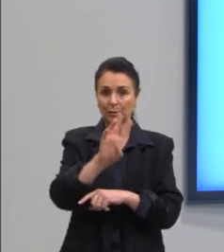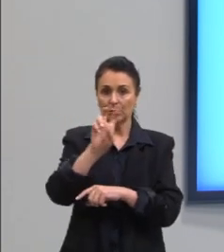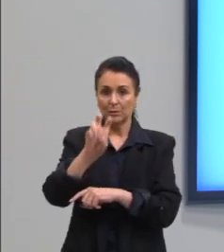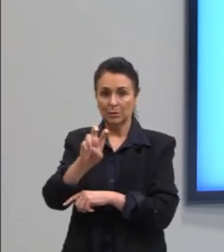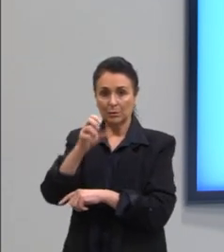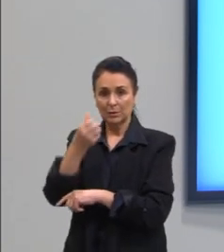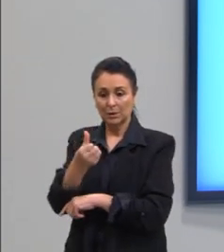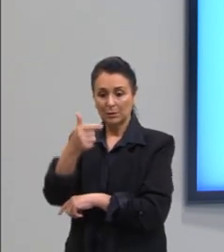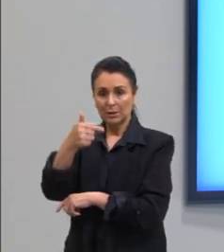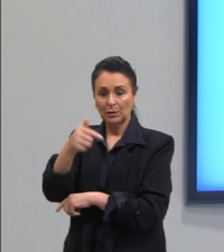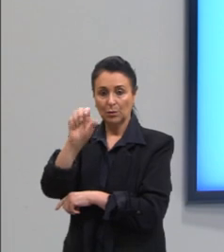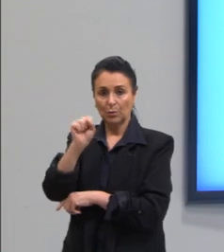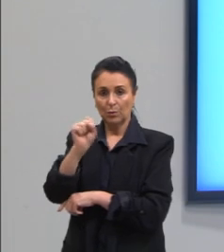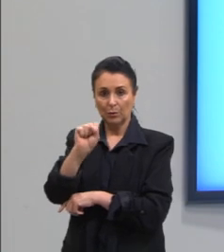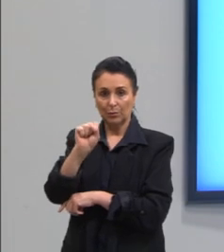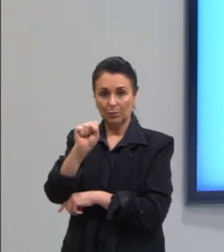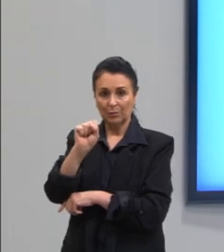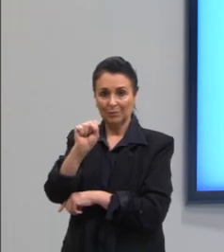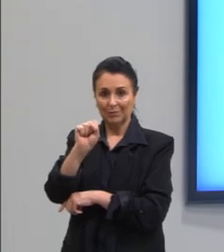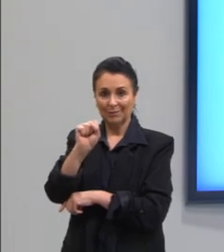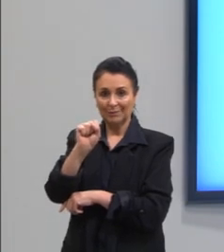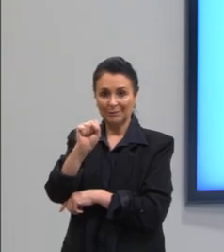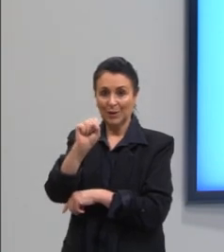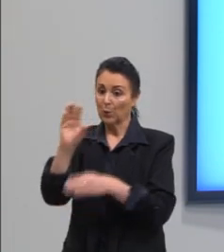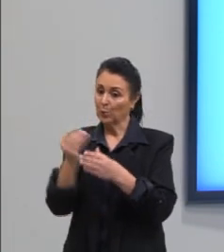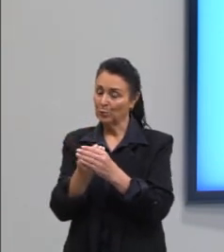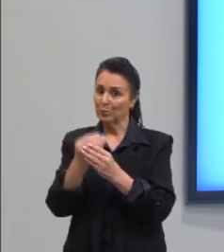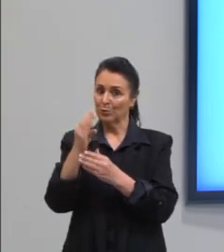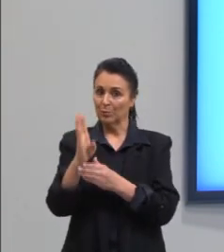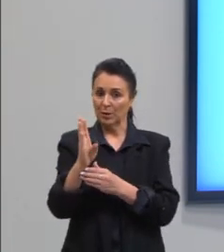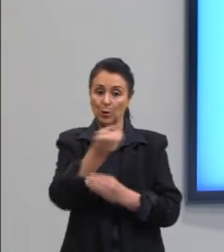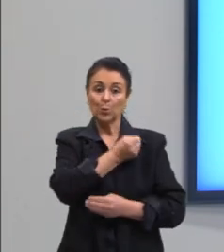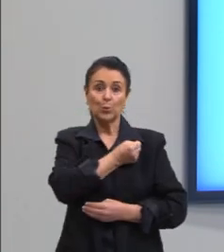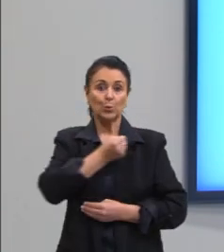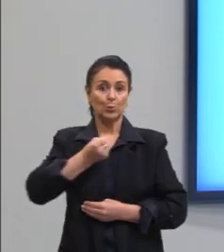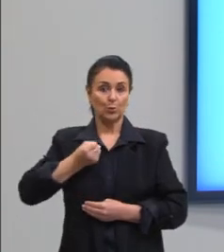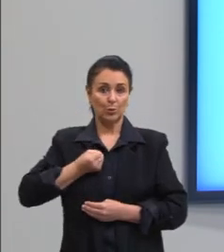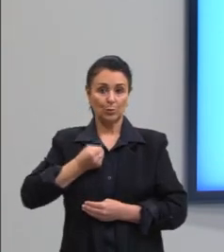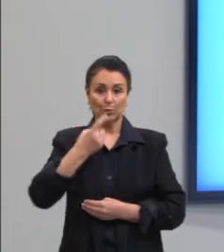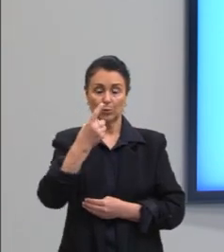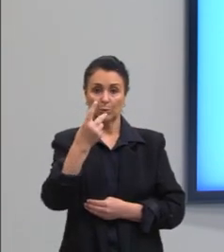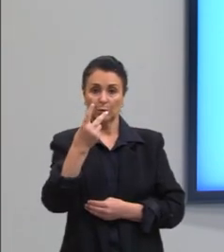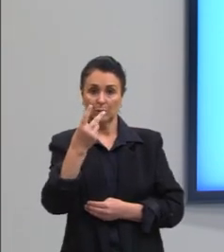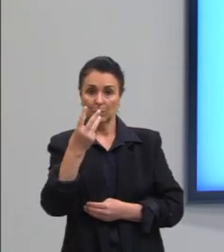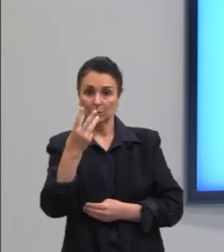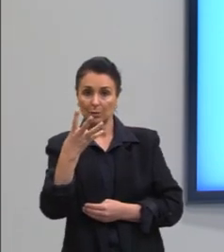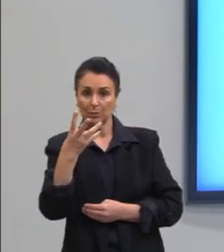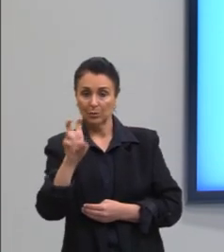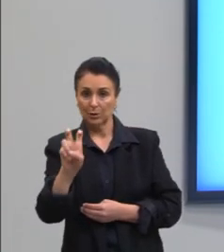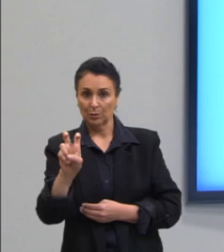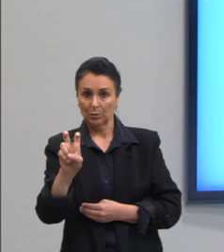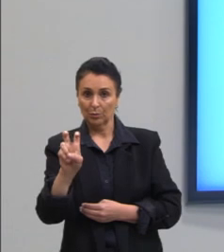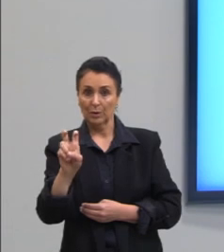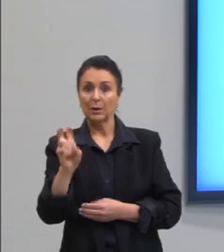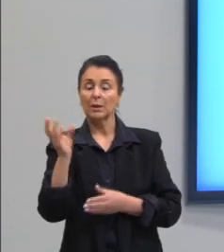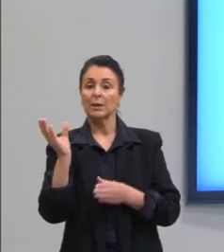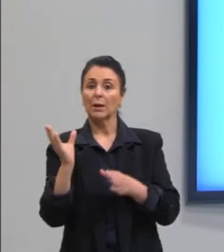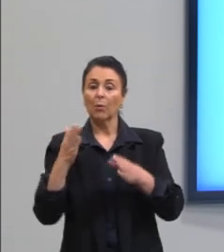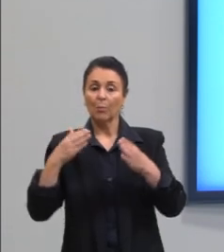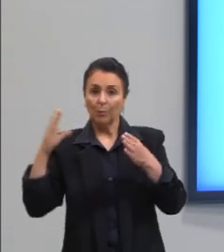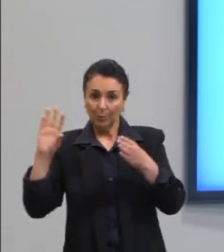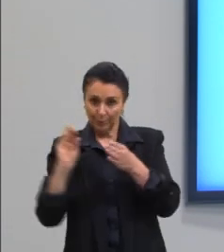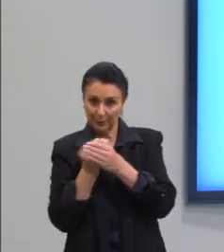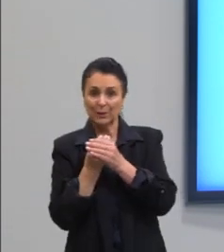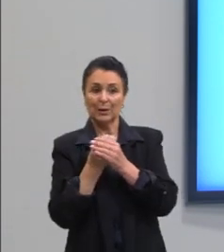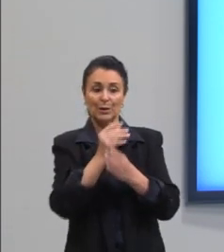6, 7, 8. Então, esses números aqui, 1, 2, 3, 4, 5, pertencem ao conjunto A, e esses